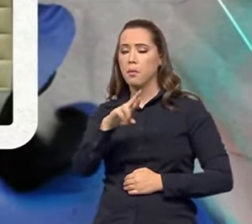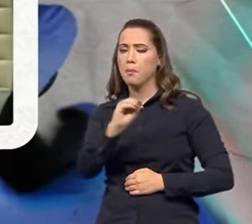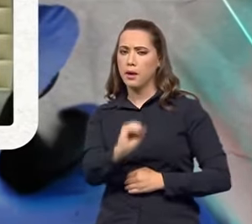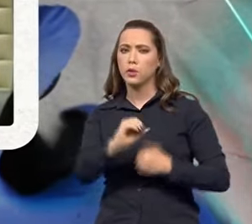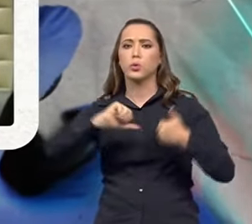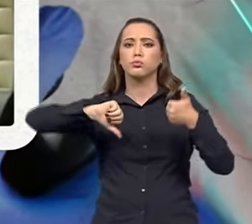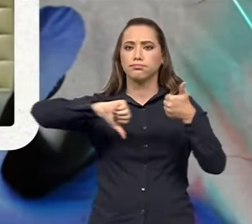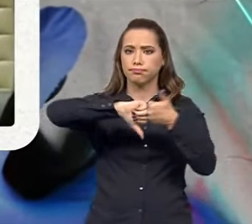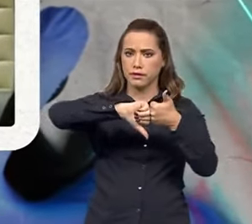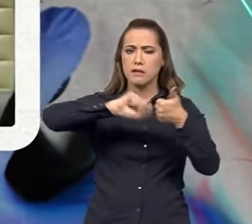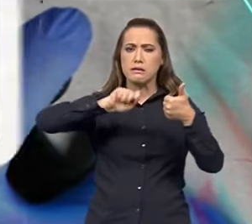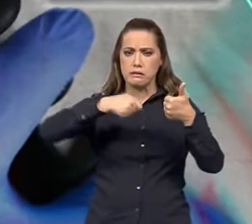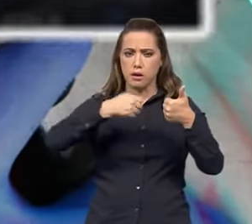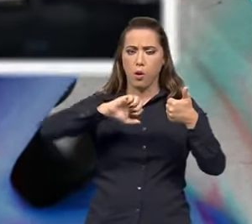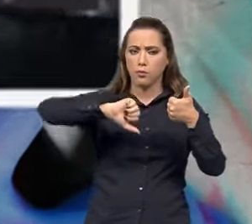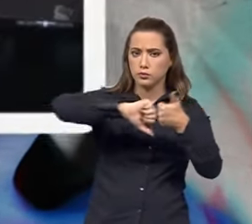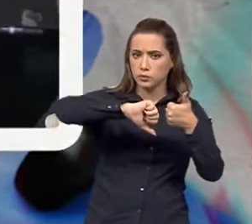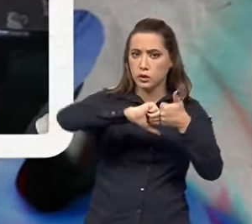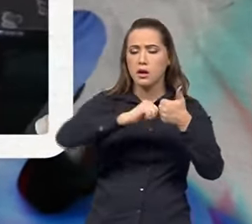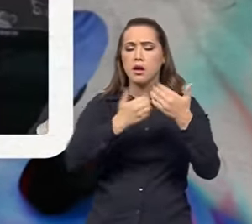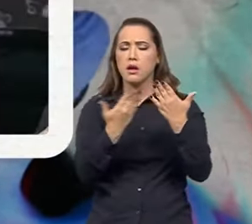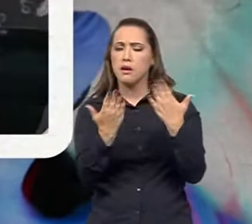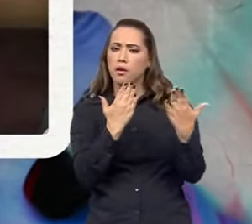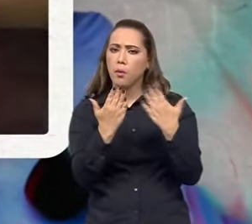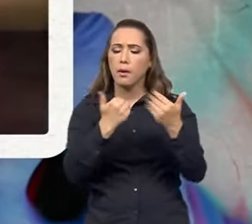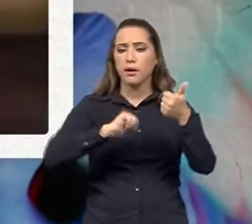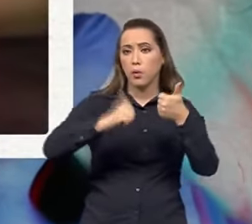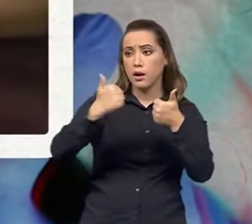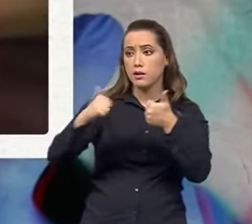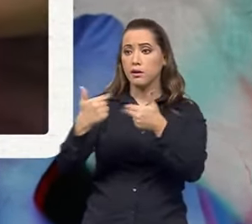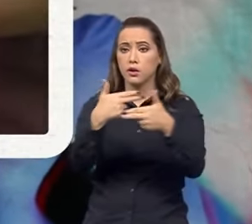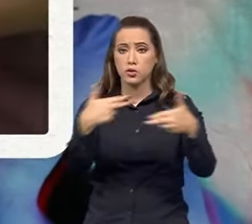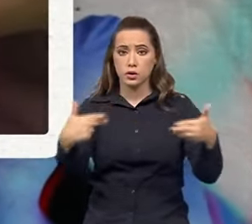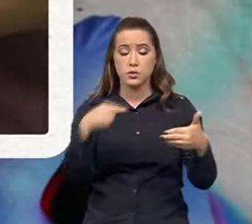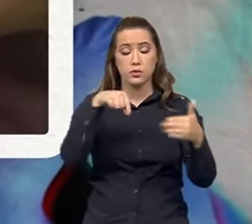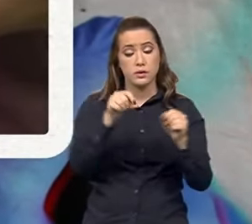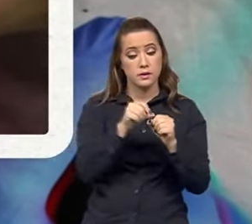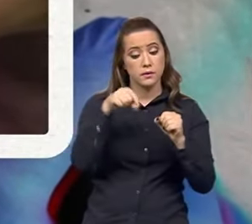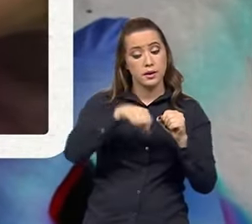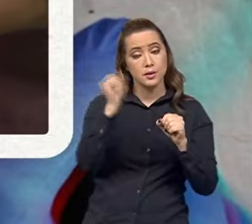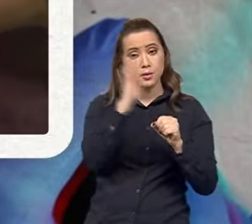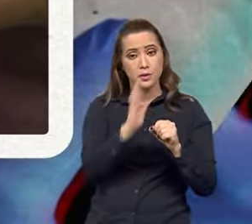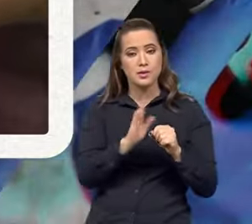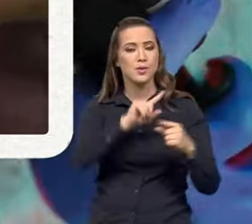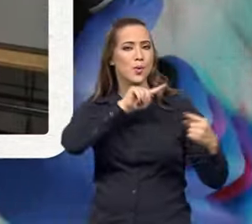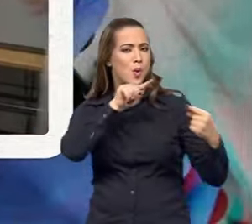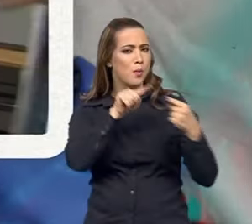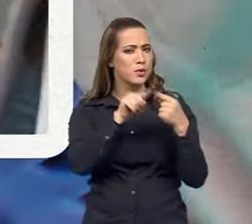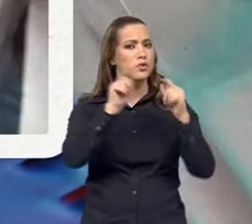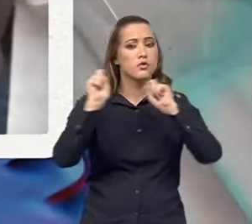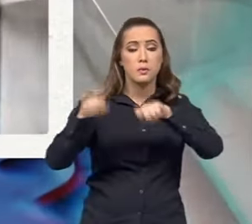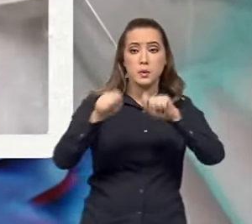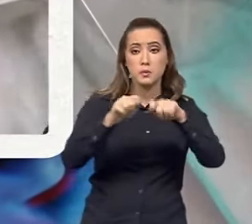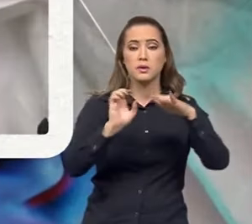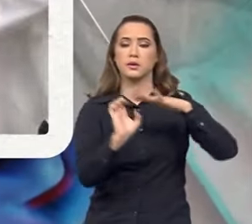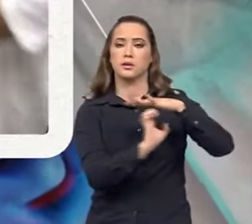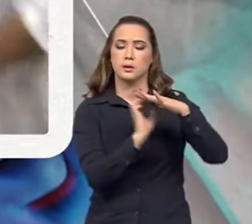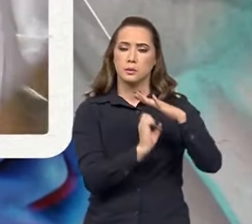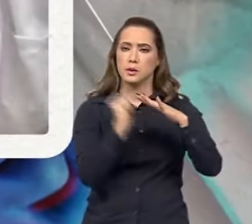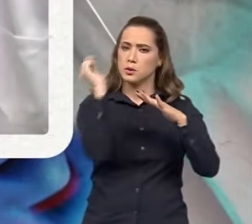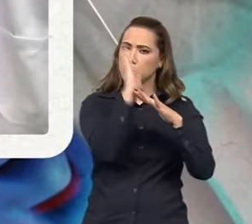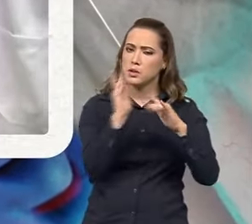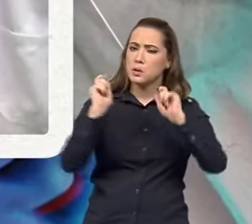de Metrologia, Qualidade e Tecnologia, que tem como objetivo criar meios para que as empresas nacionais